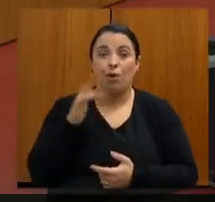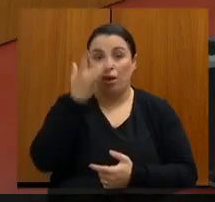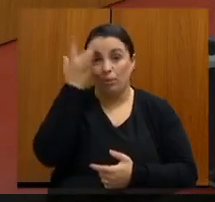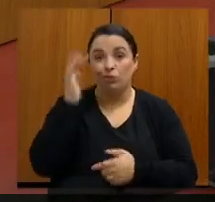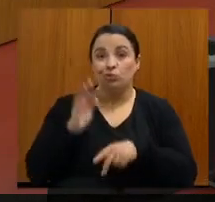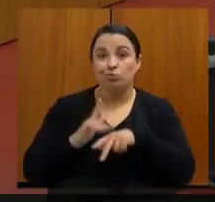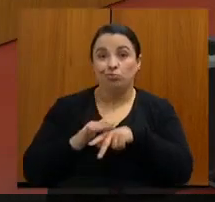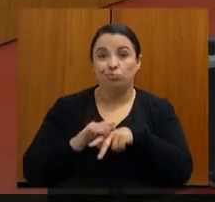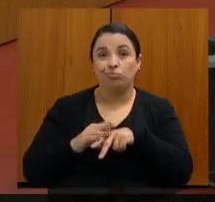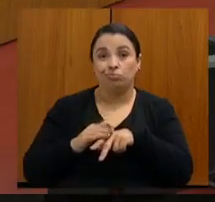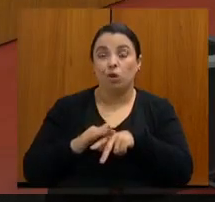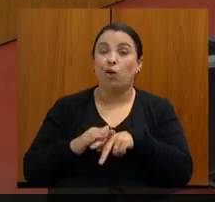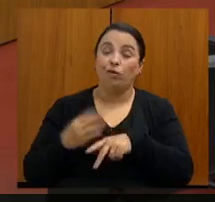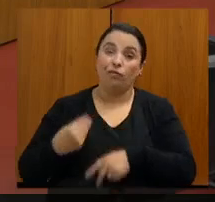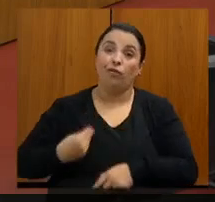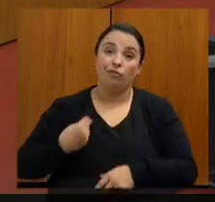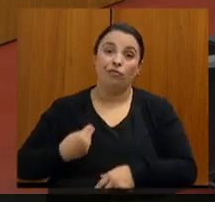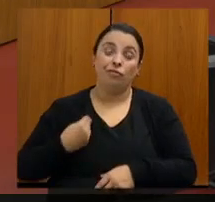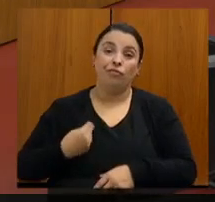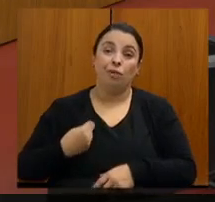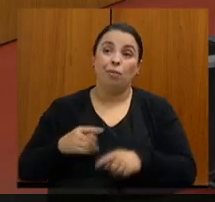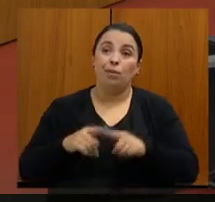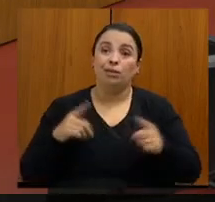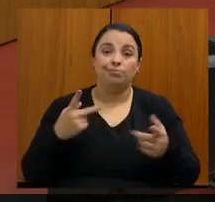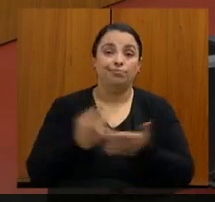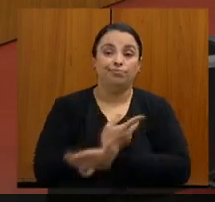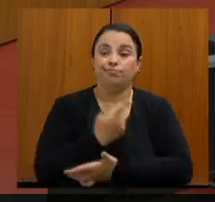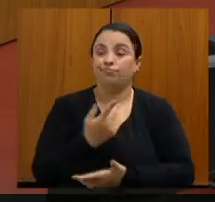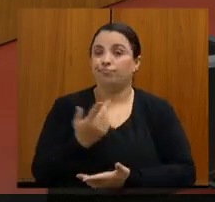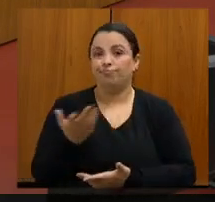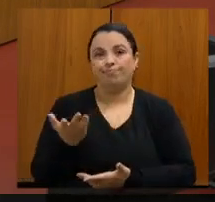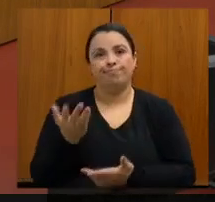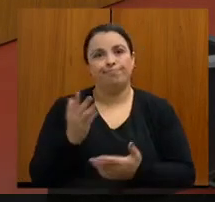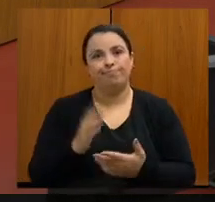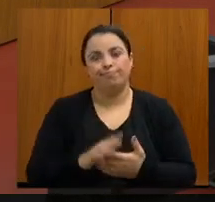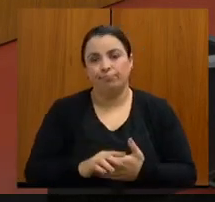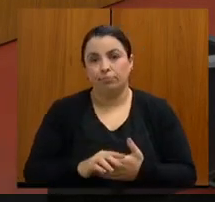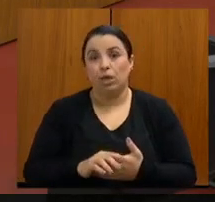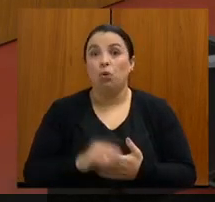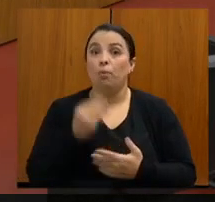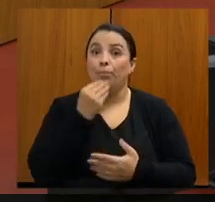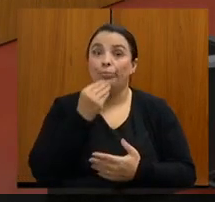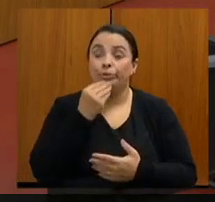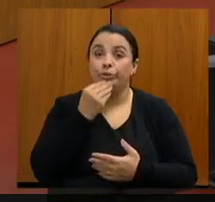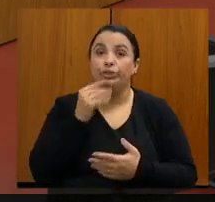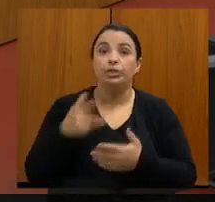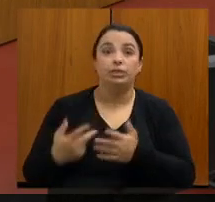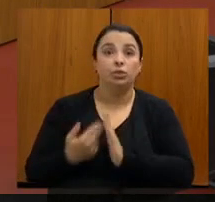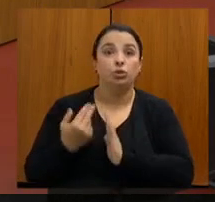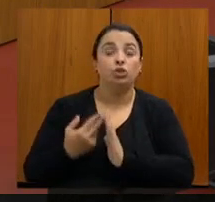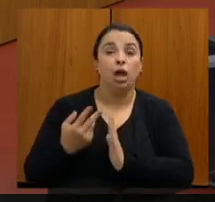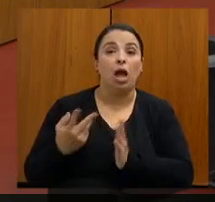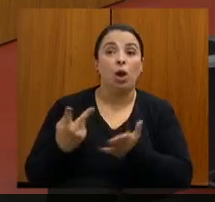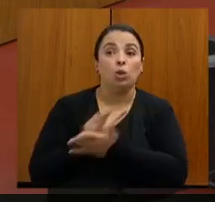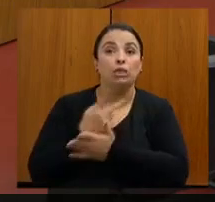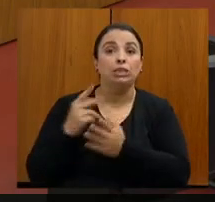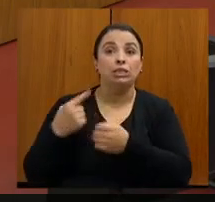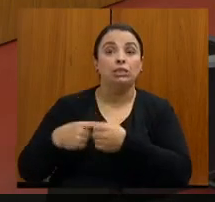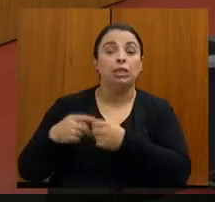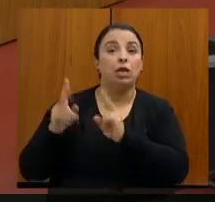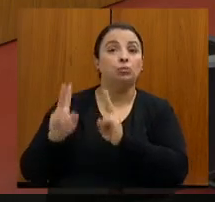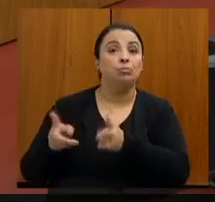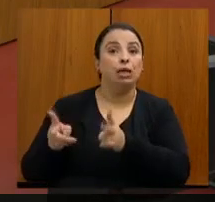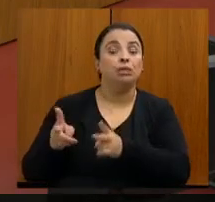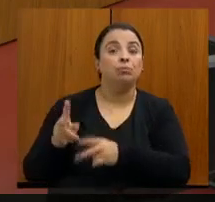Então, você vê, e essa cirurgia poderia ser feita em São João del Rey. Só que muitos cirurgiões, às vezes, não fazem a cirurgia no hospital geral porque o